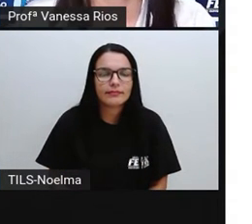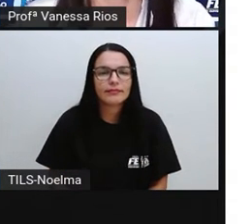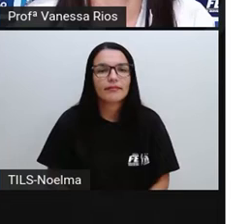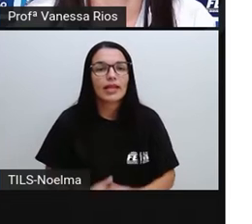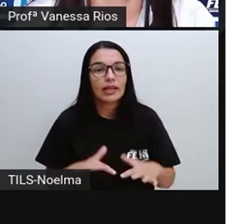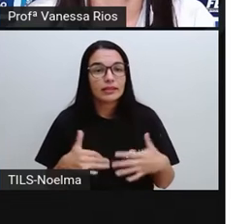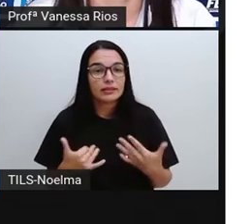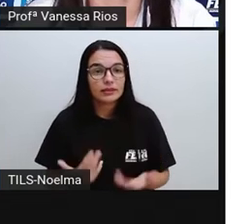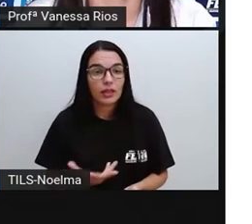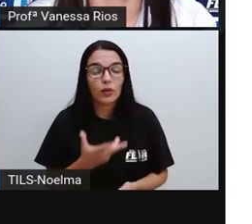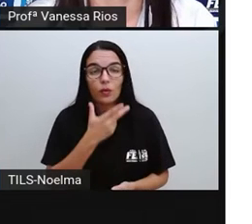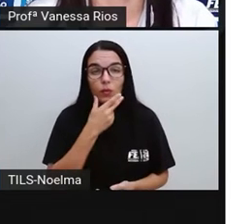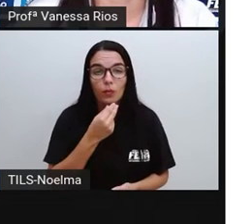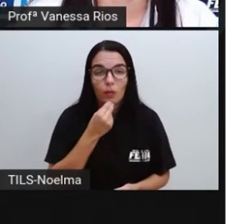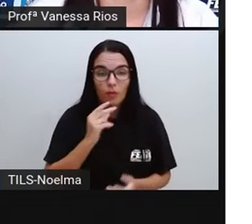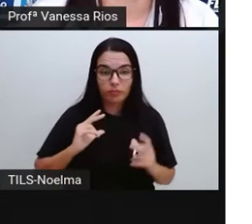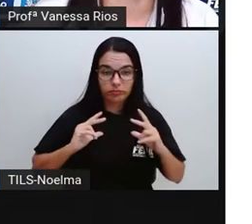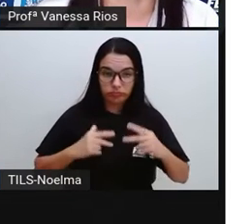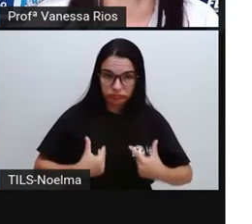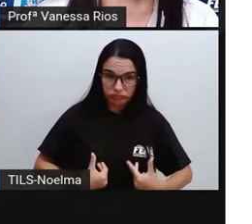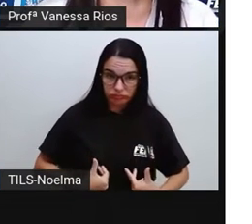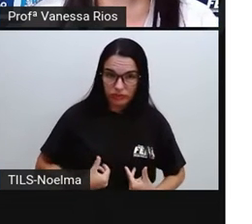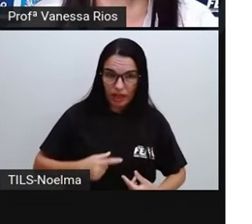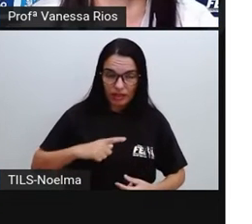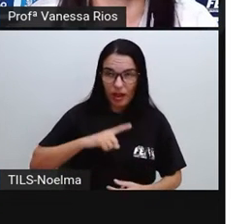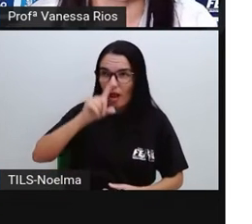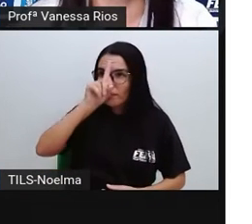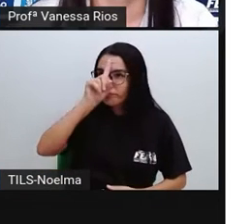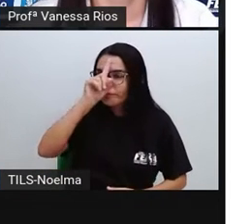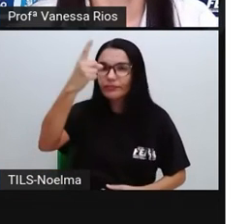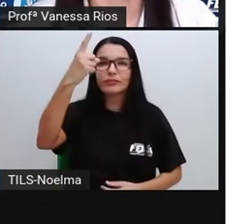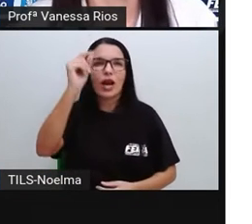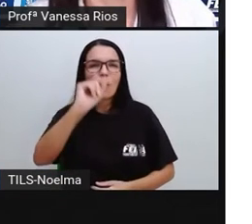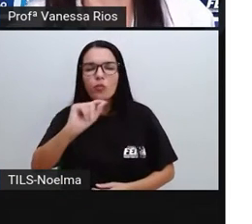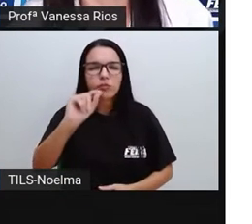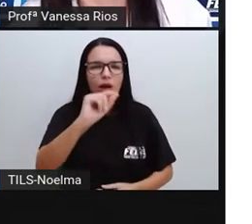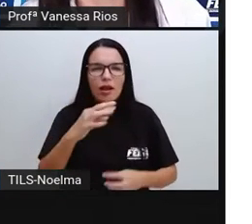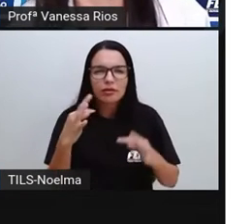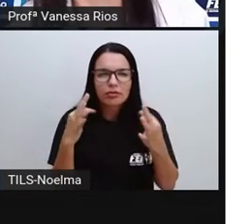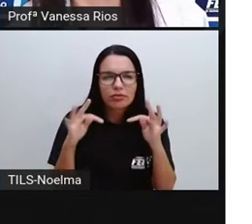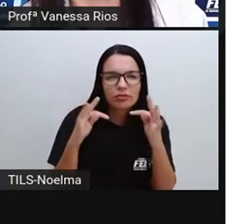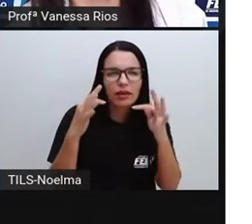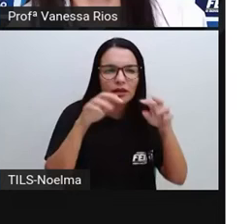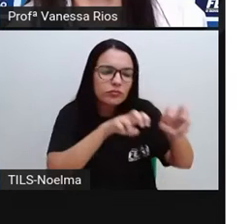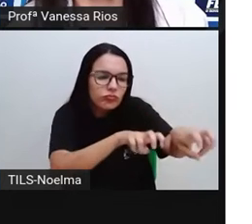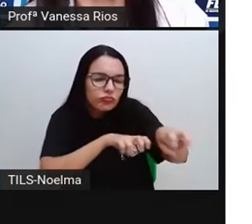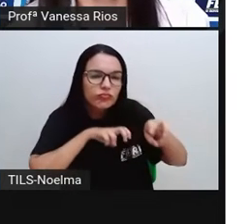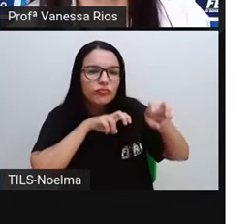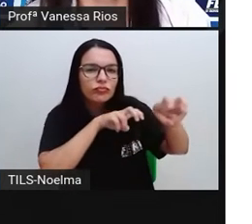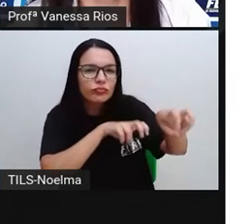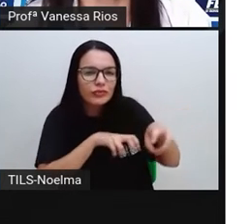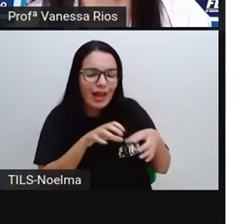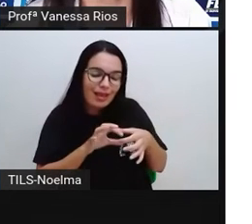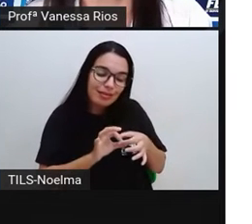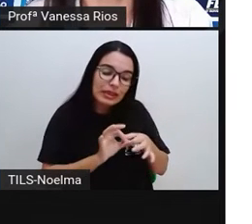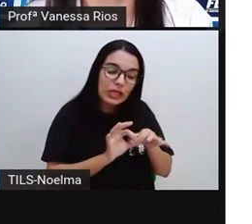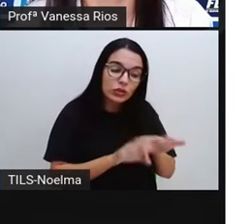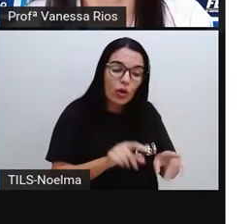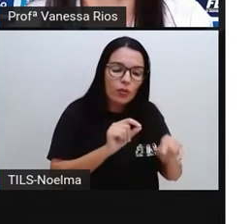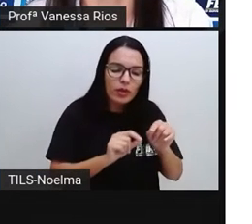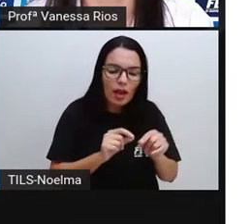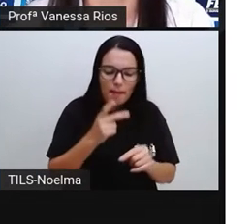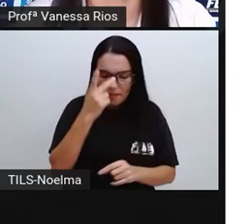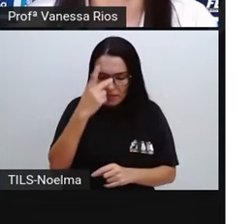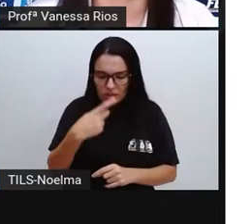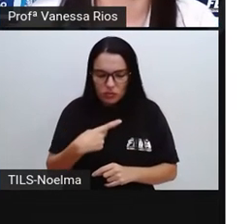Então, o ser humano, ao inventar os métodos de agricultura, deixou de depender dos recursos que se encontravam ao seu